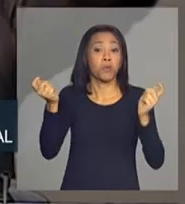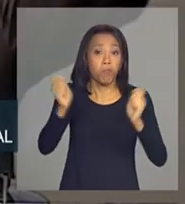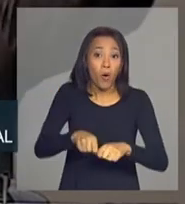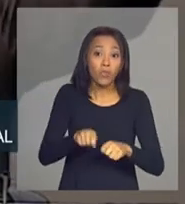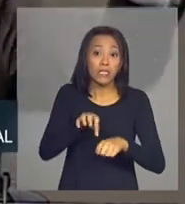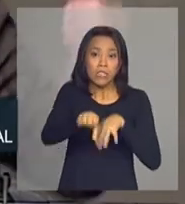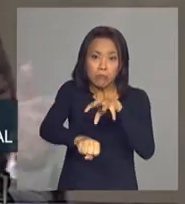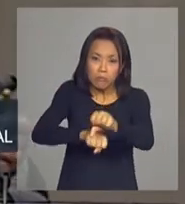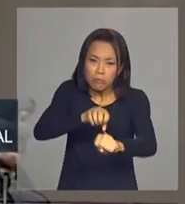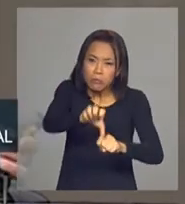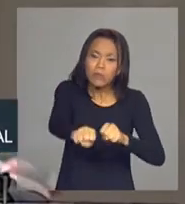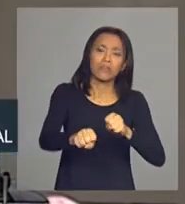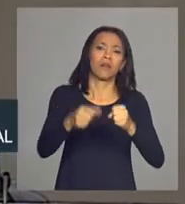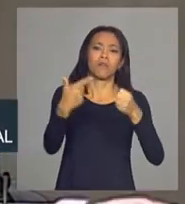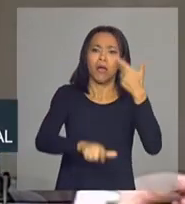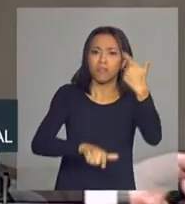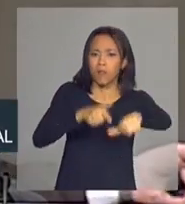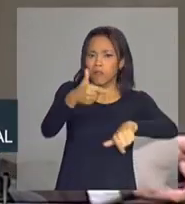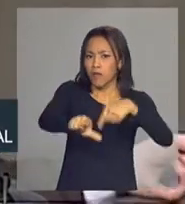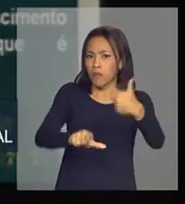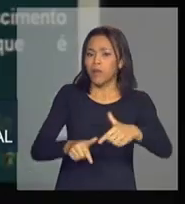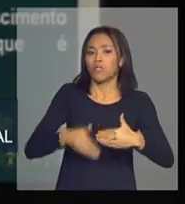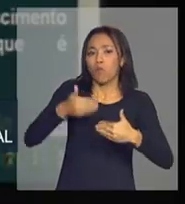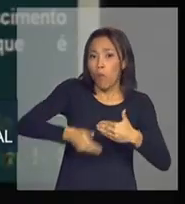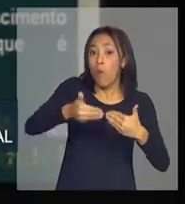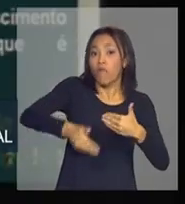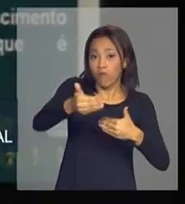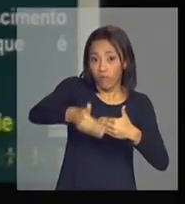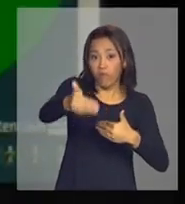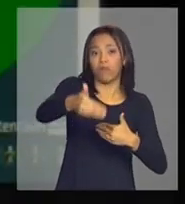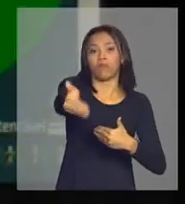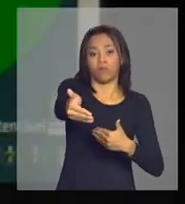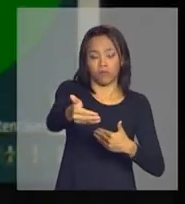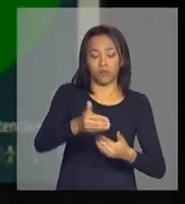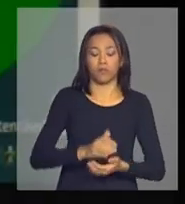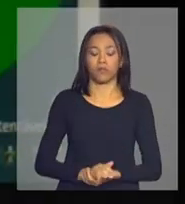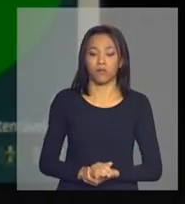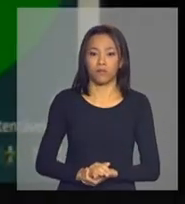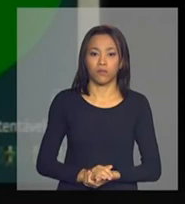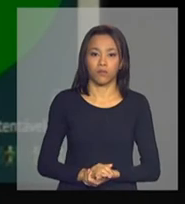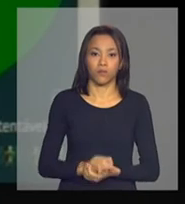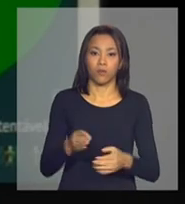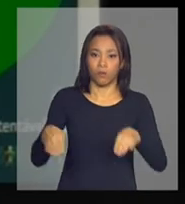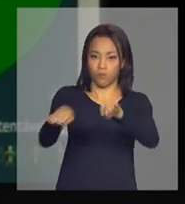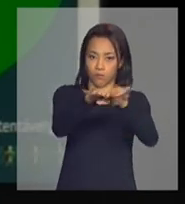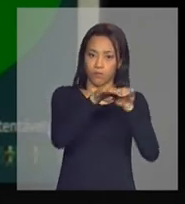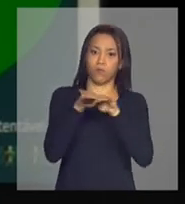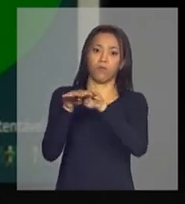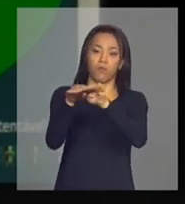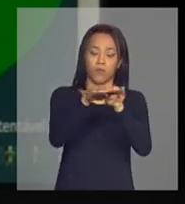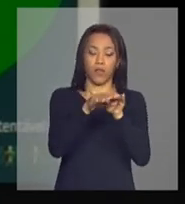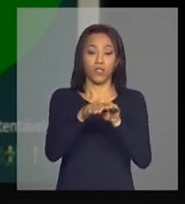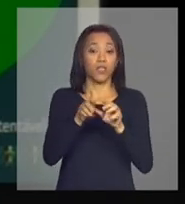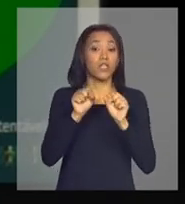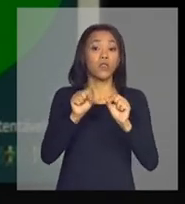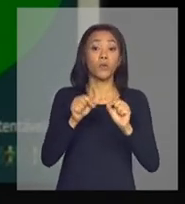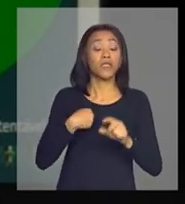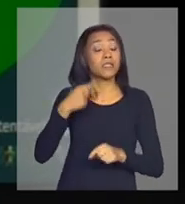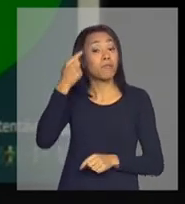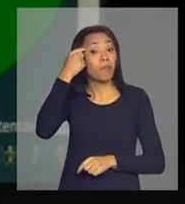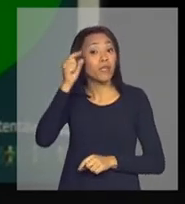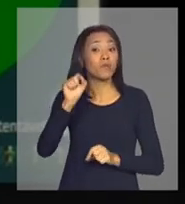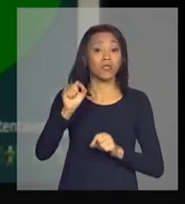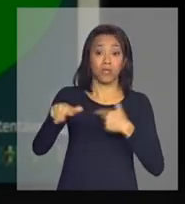sentido de permitir um avanço de competitividade também com igualdade. Então, o que se pensa, o que se